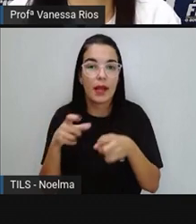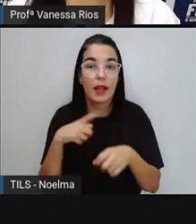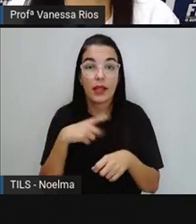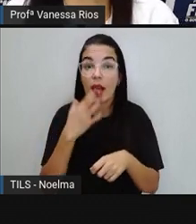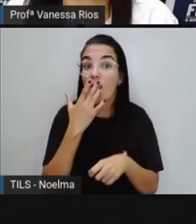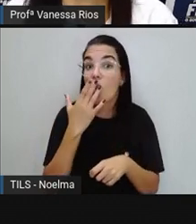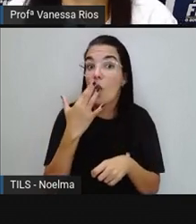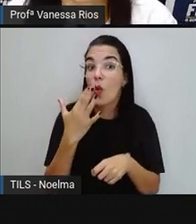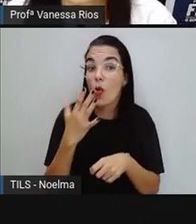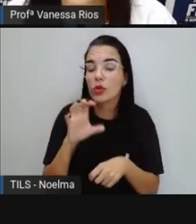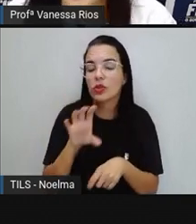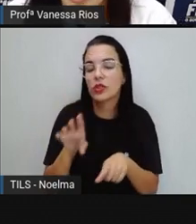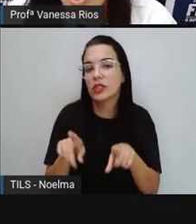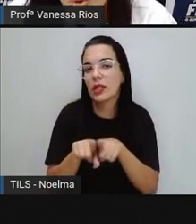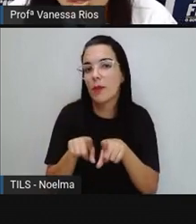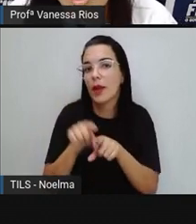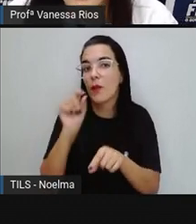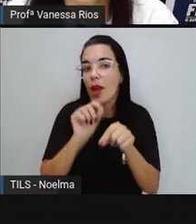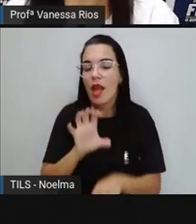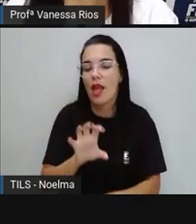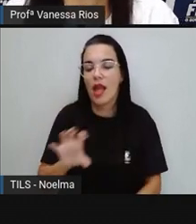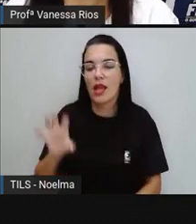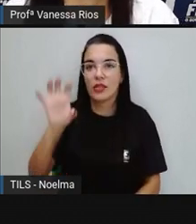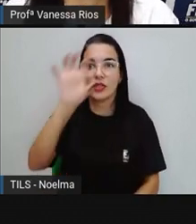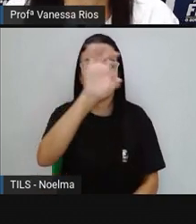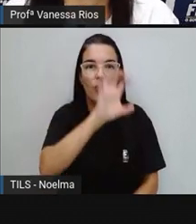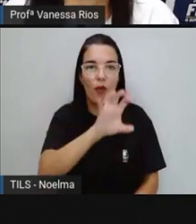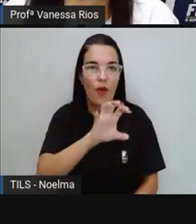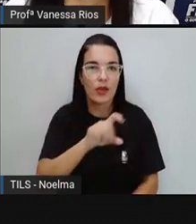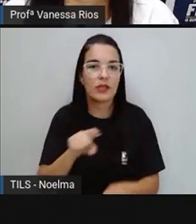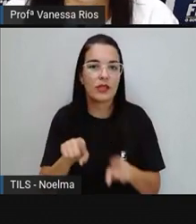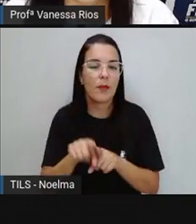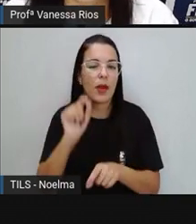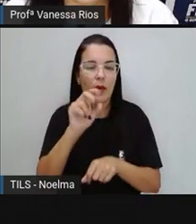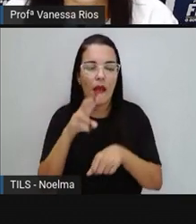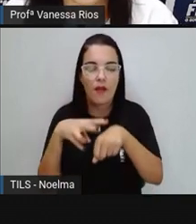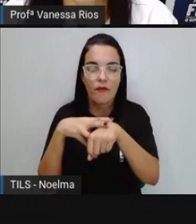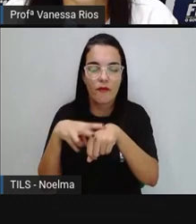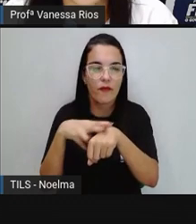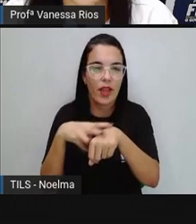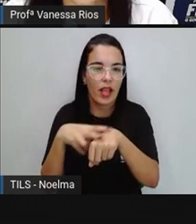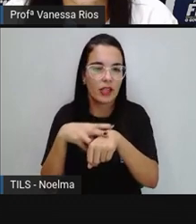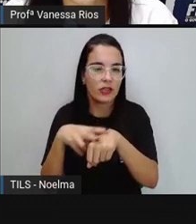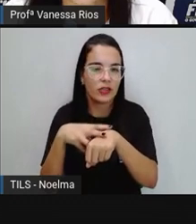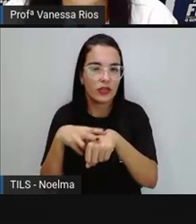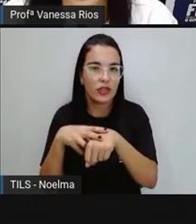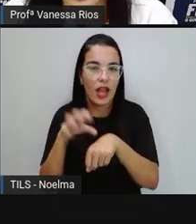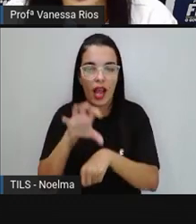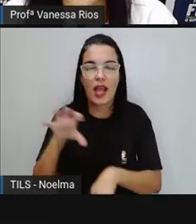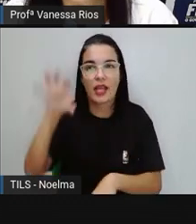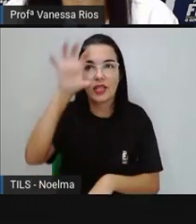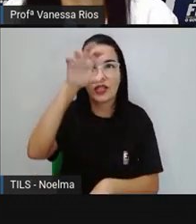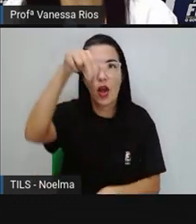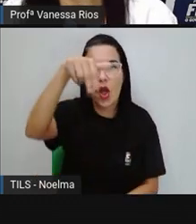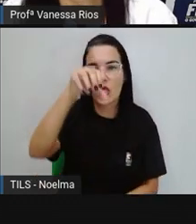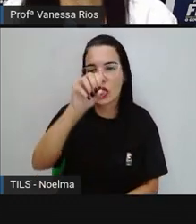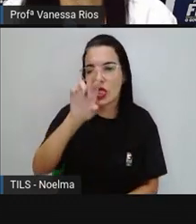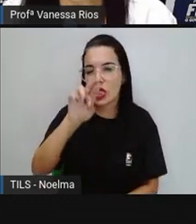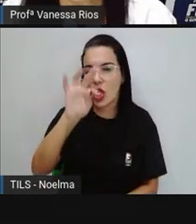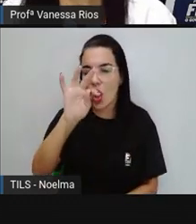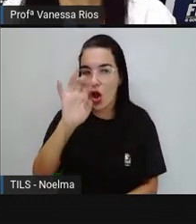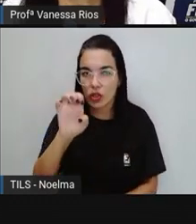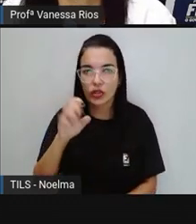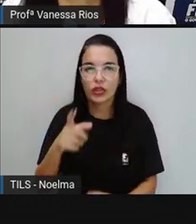diferentes as regiões. Então, aqui de verde, ó, nós temos a região norte, de